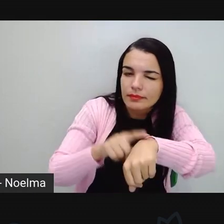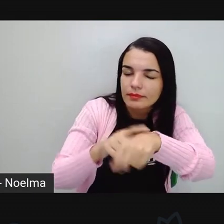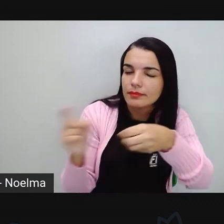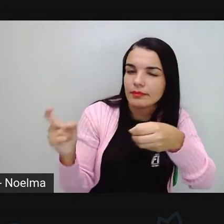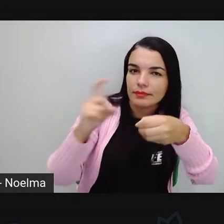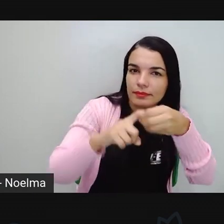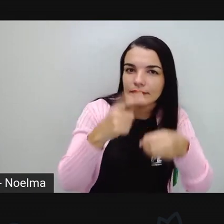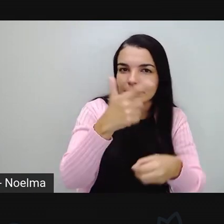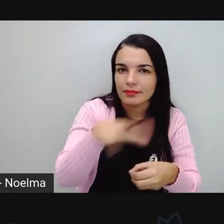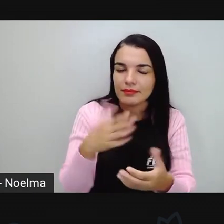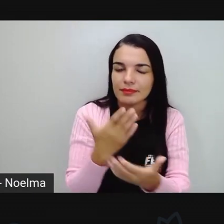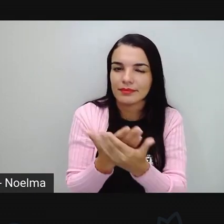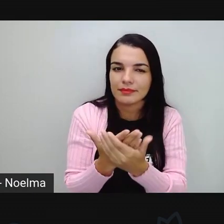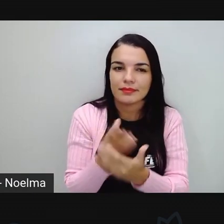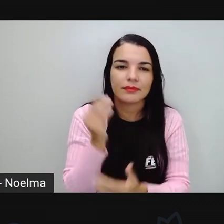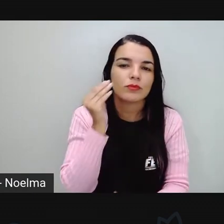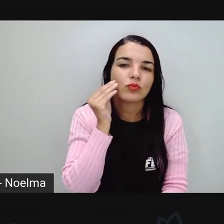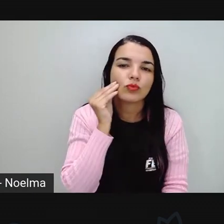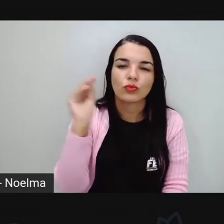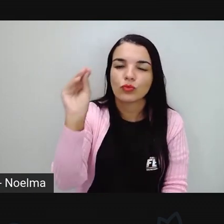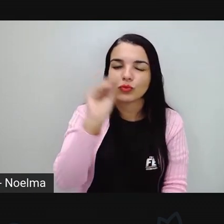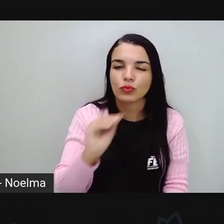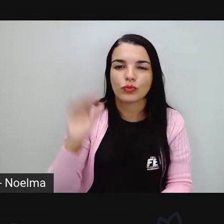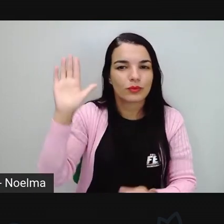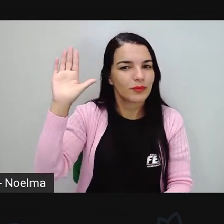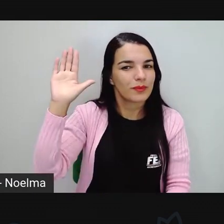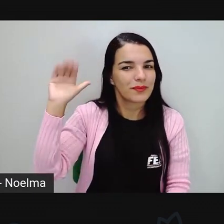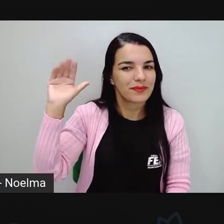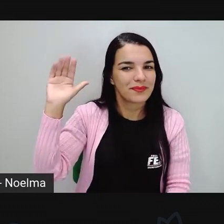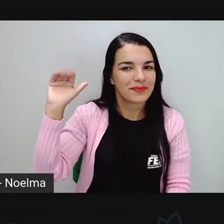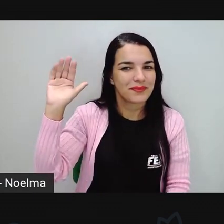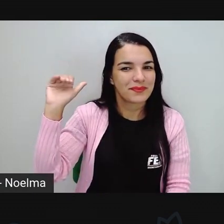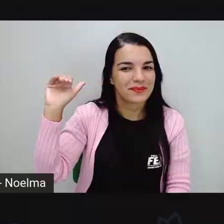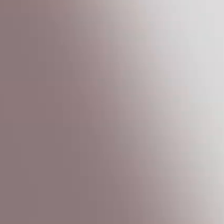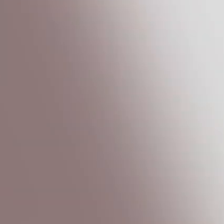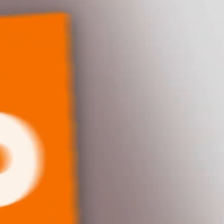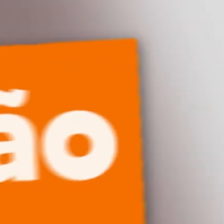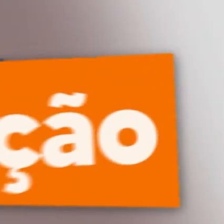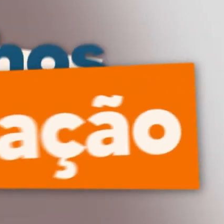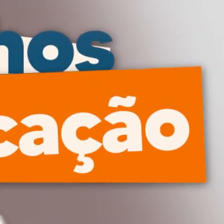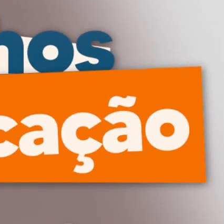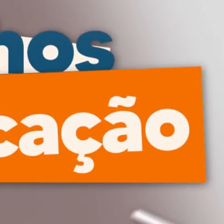a gente volta com mais uma aula. Beijinhos e até mais! Tchau, tchau!